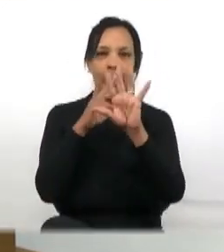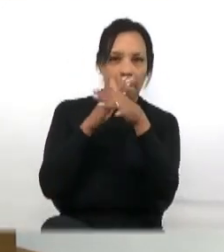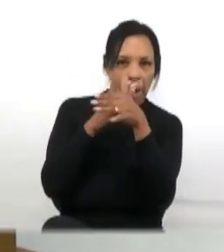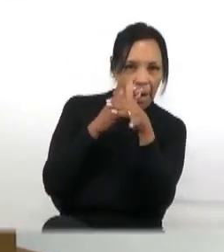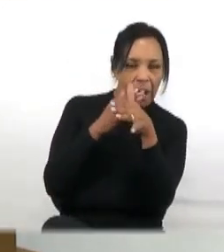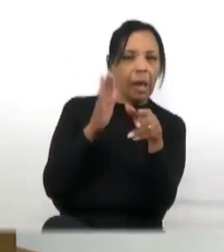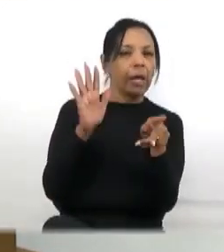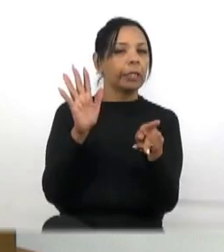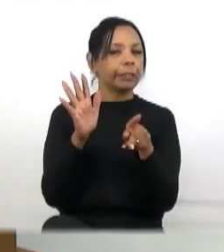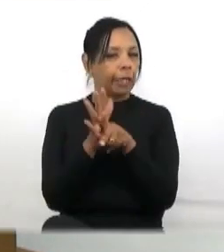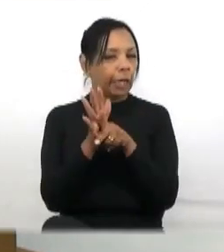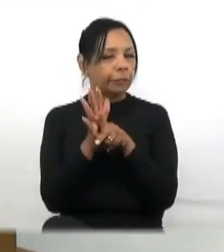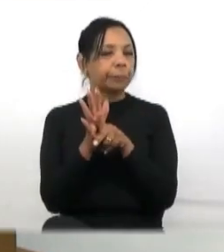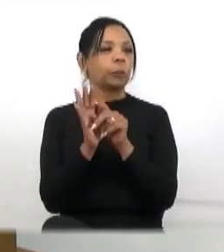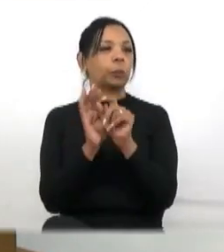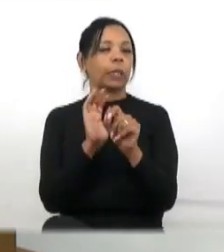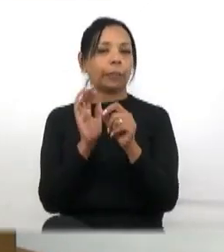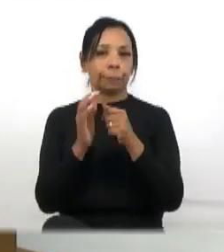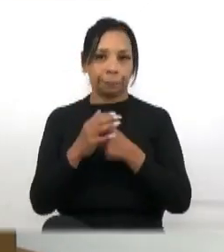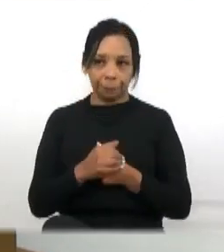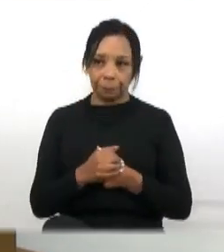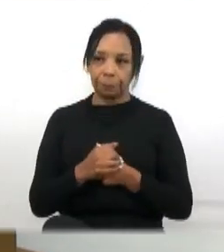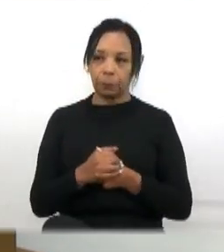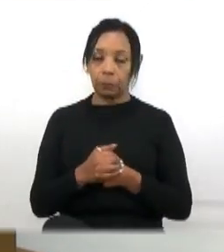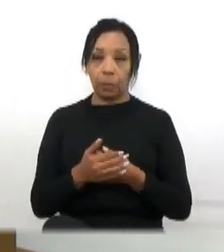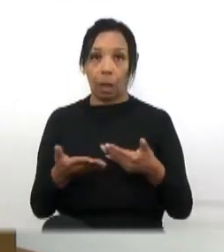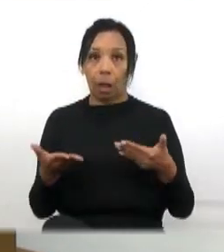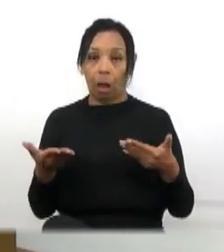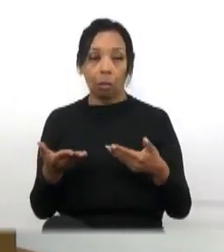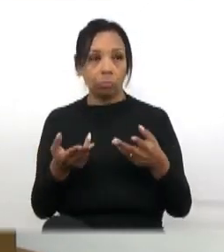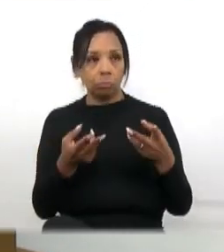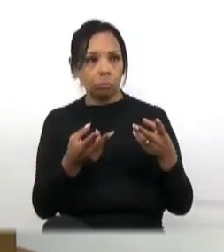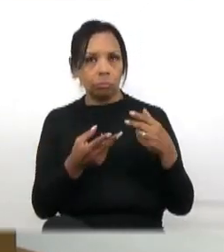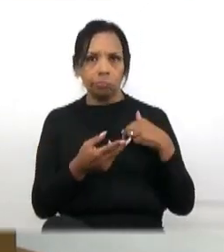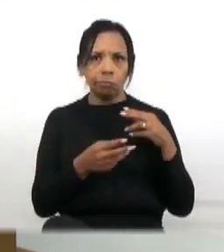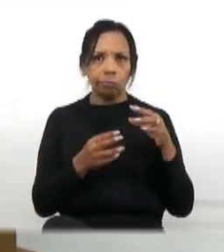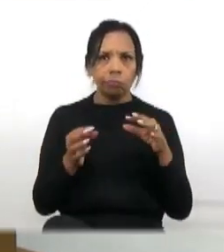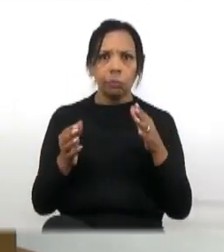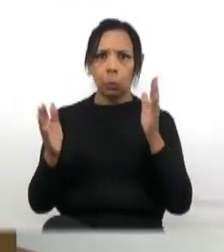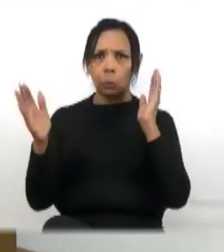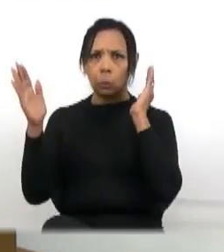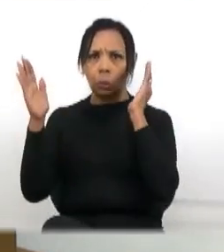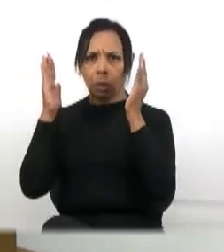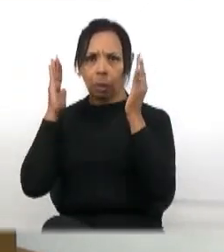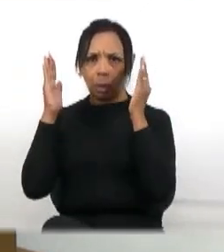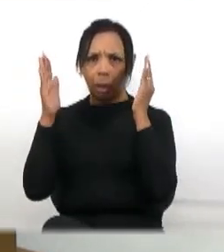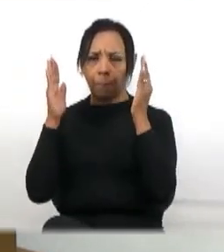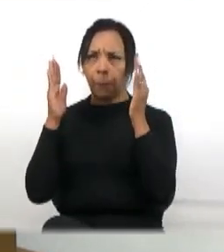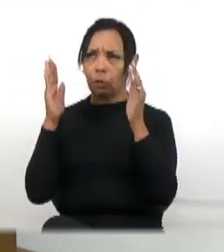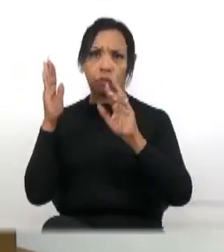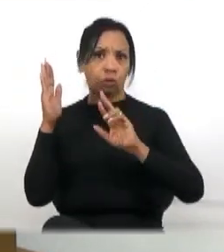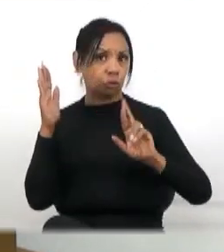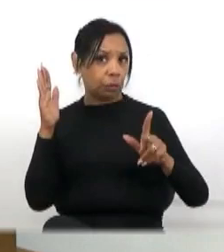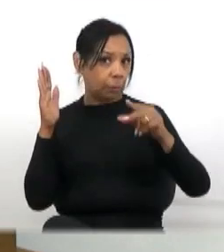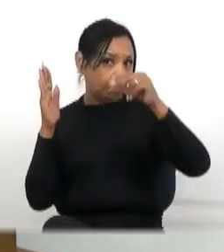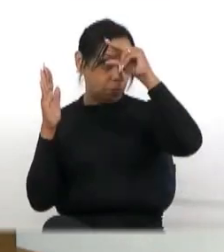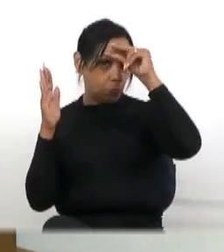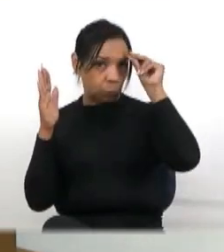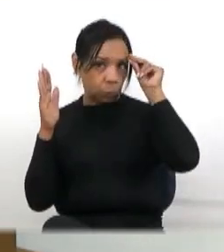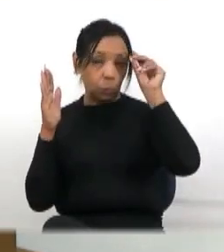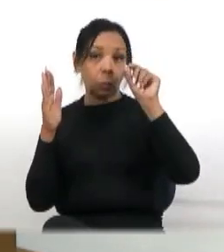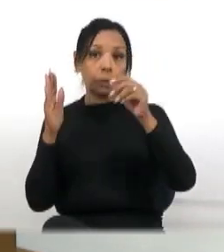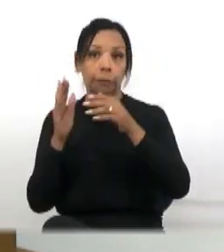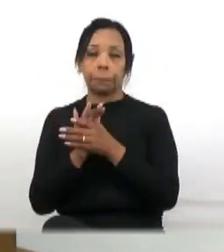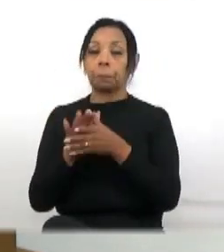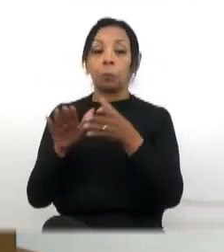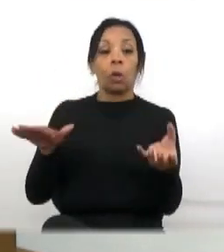pouco. E agora, esses dias, eu passei lá um caminhão, não é da prefeitura, uma máquina carregando